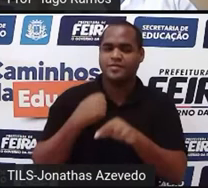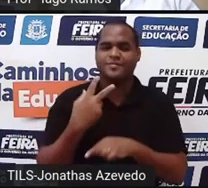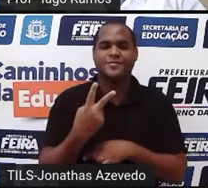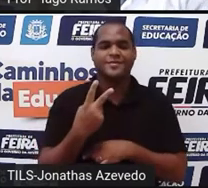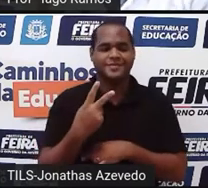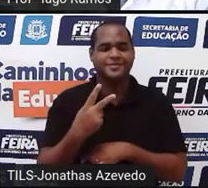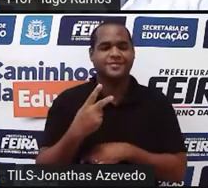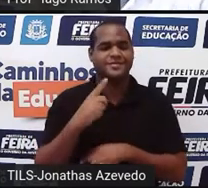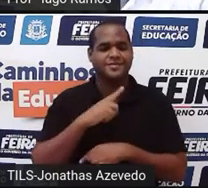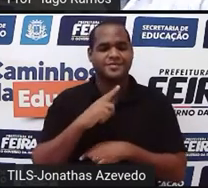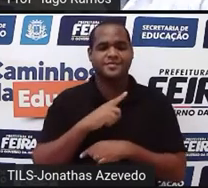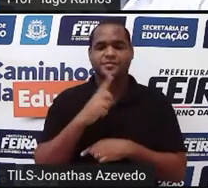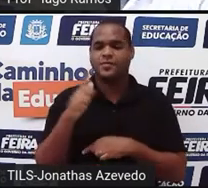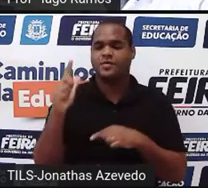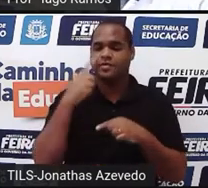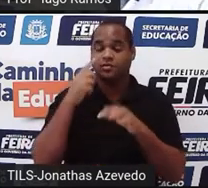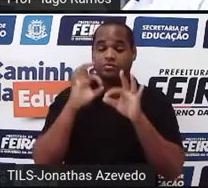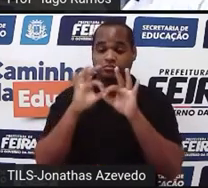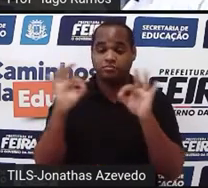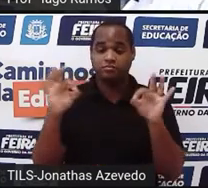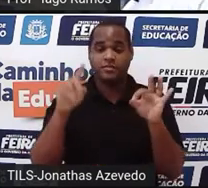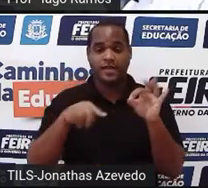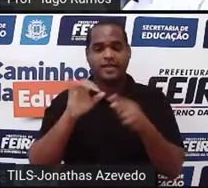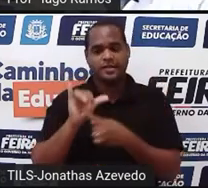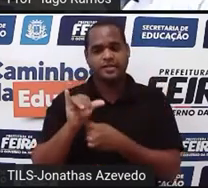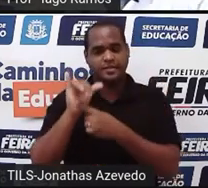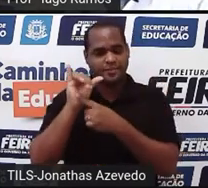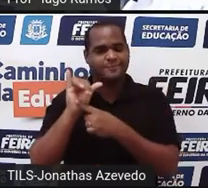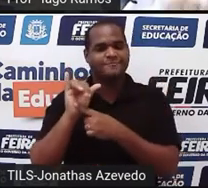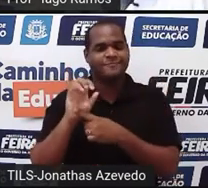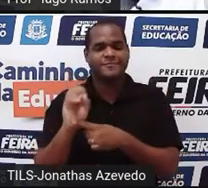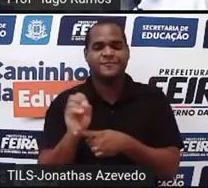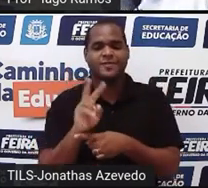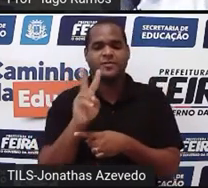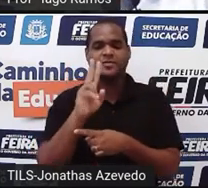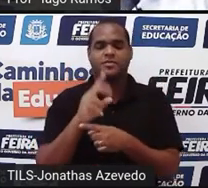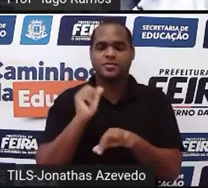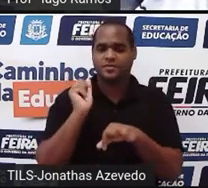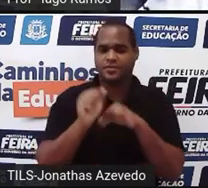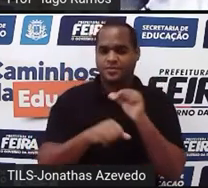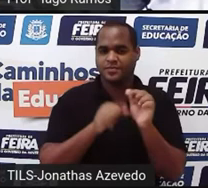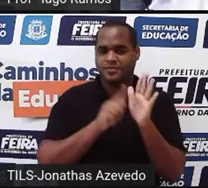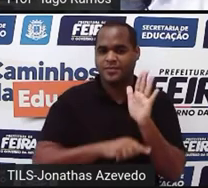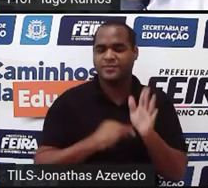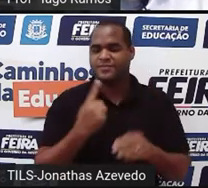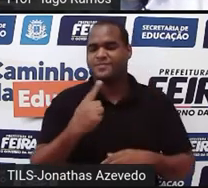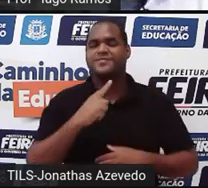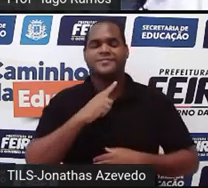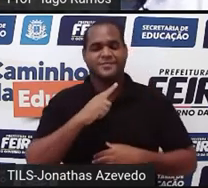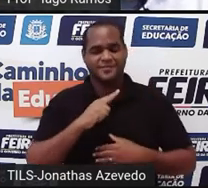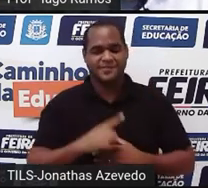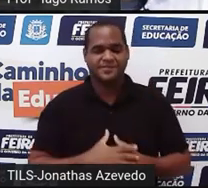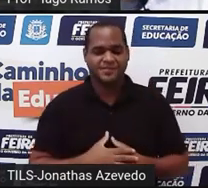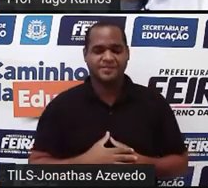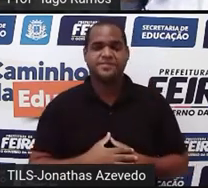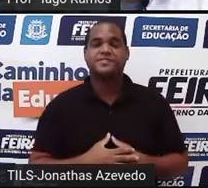Quando a gente joga o ponto aqui para o eixo que tem os valores de y, bate no menos 1. Então,